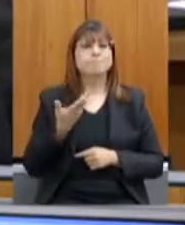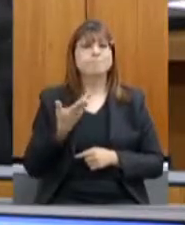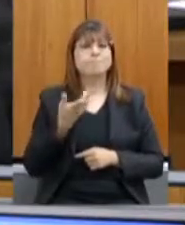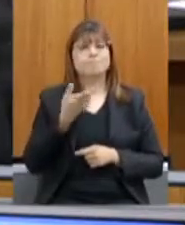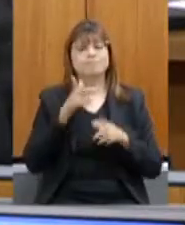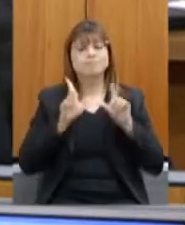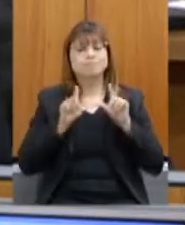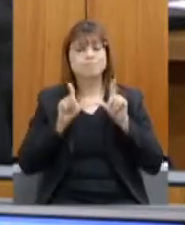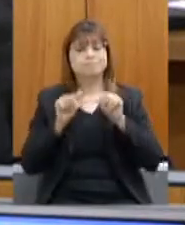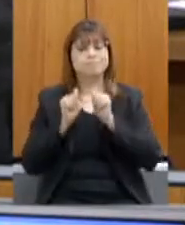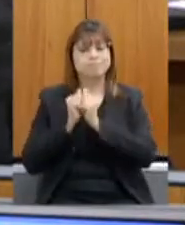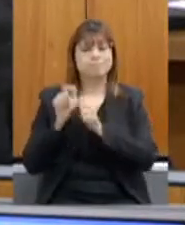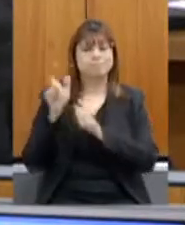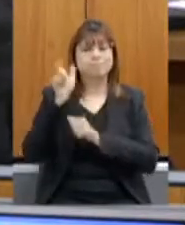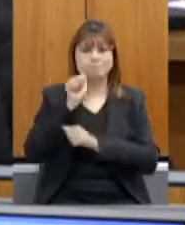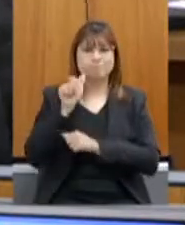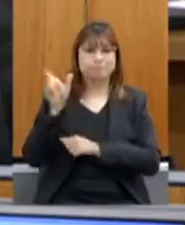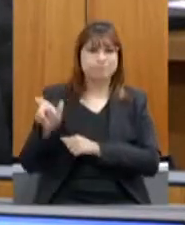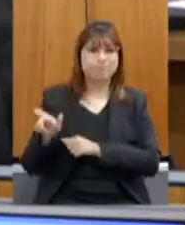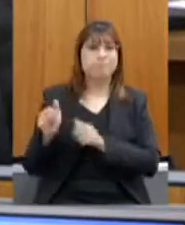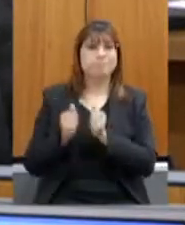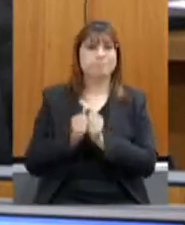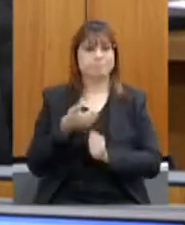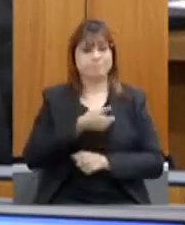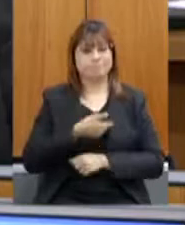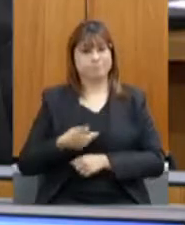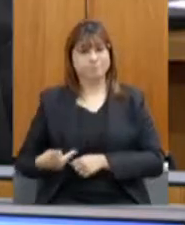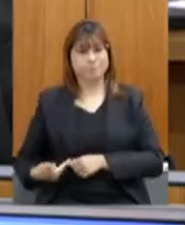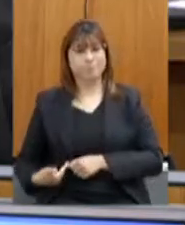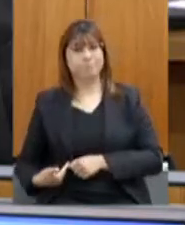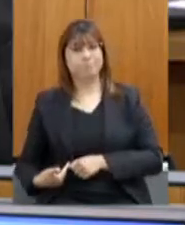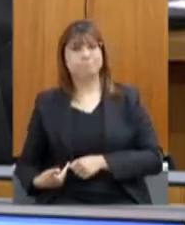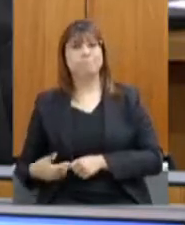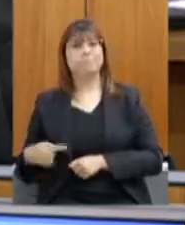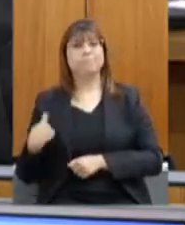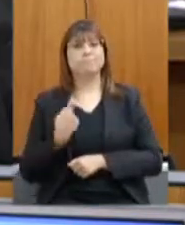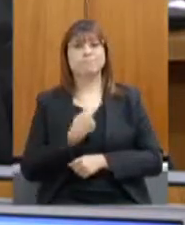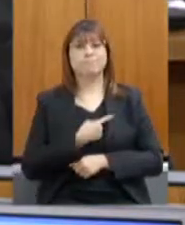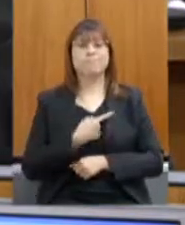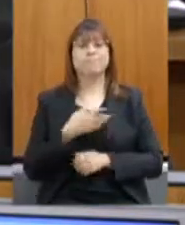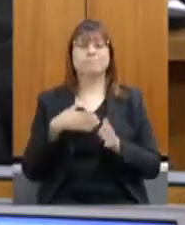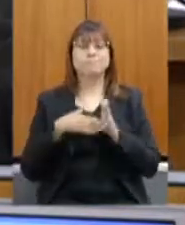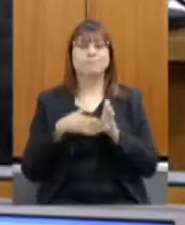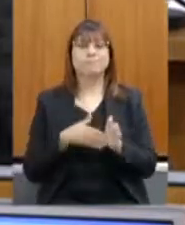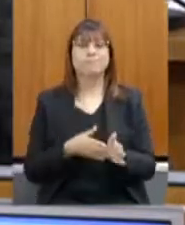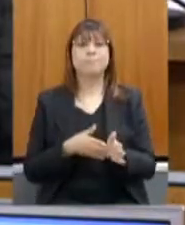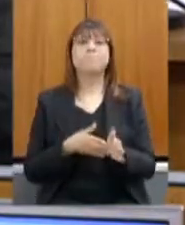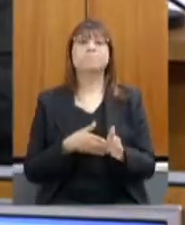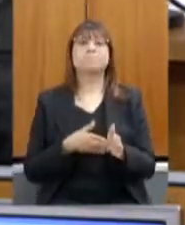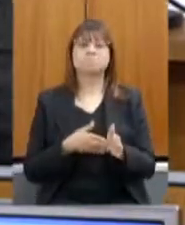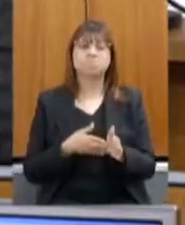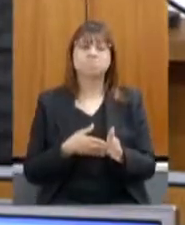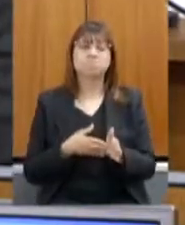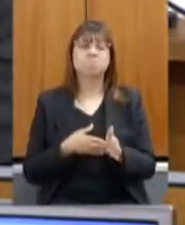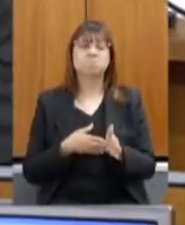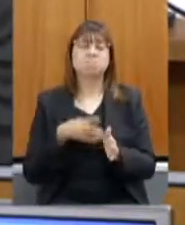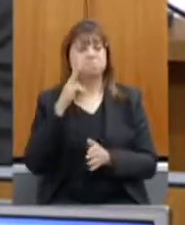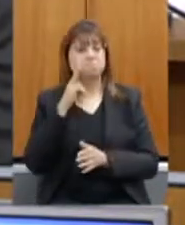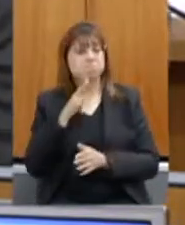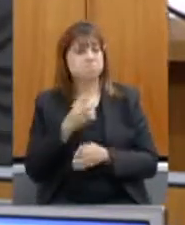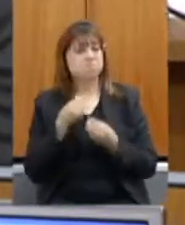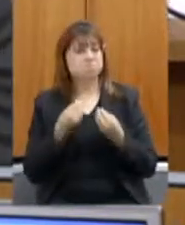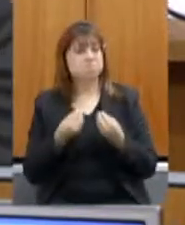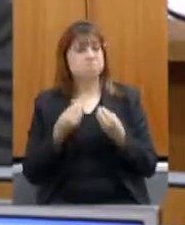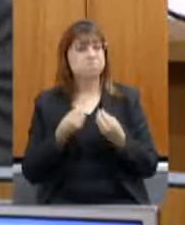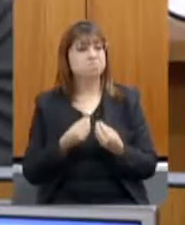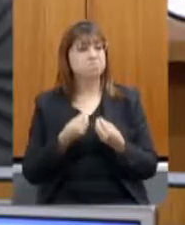viagem com a senhora junto ao governador e nós acompanhamos a riqueza do agronegócio de